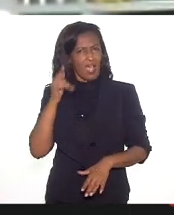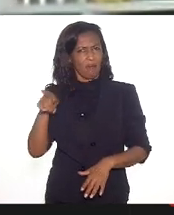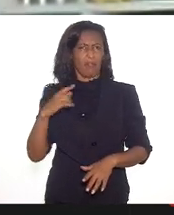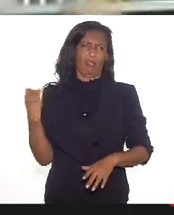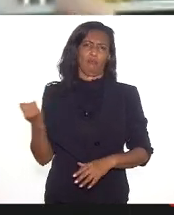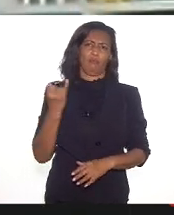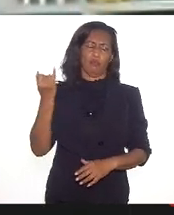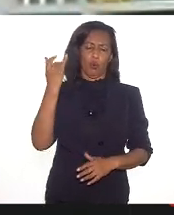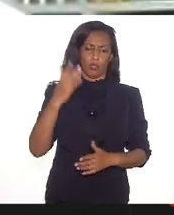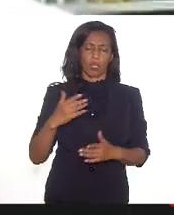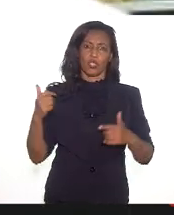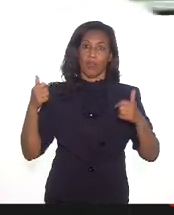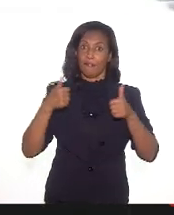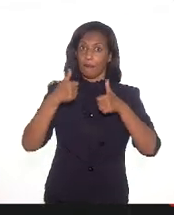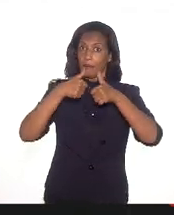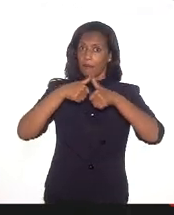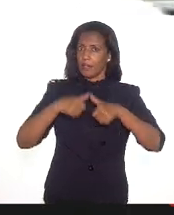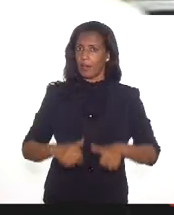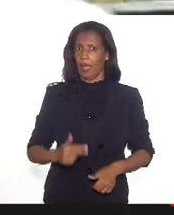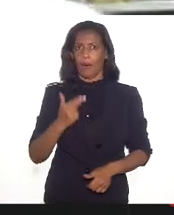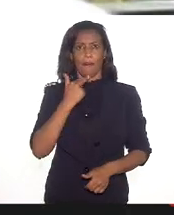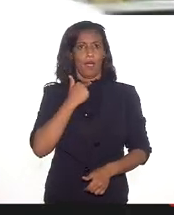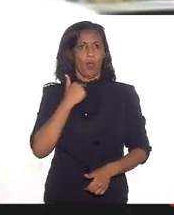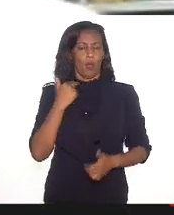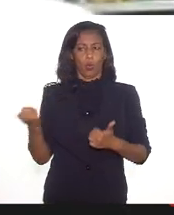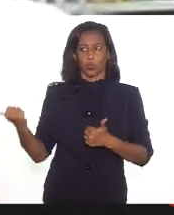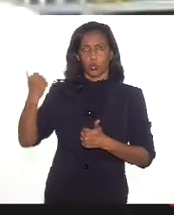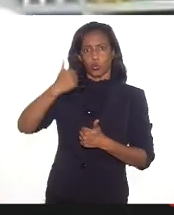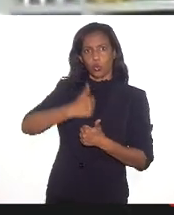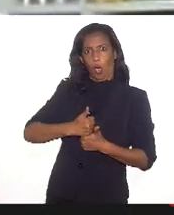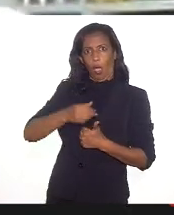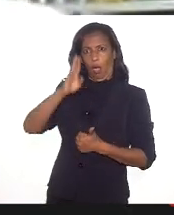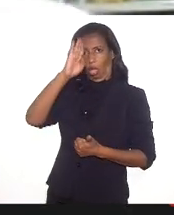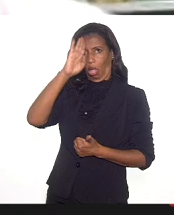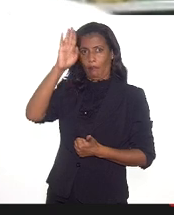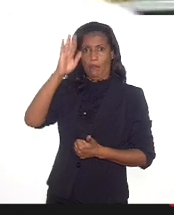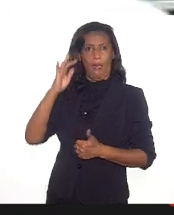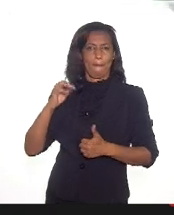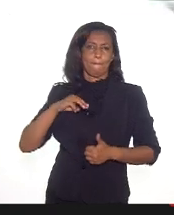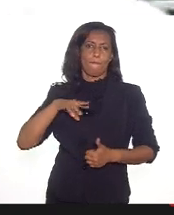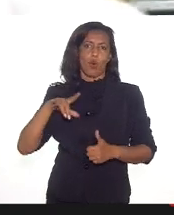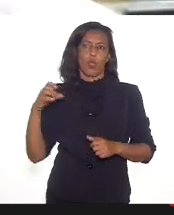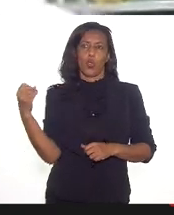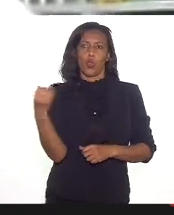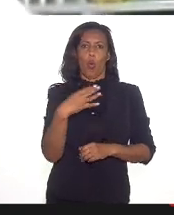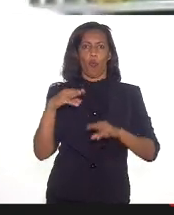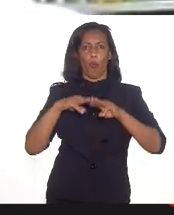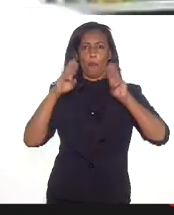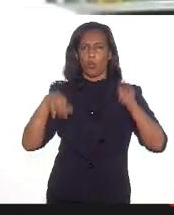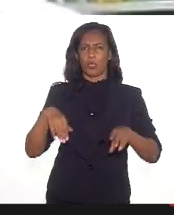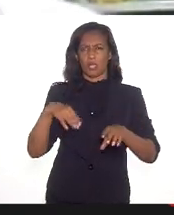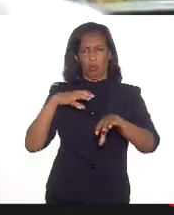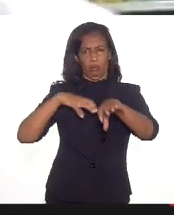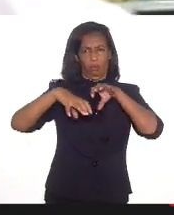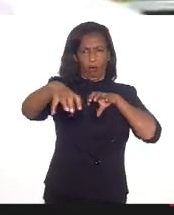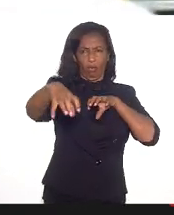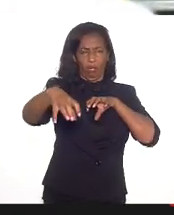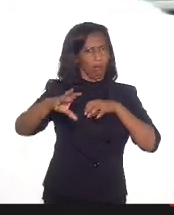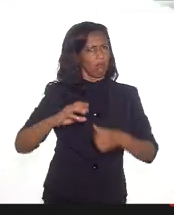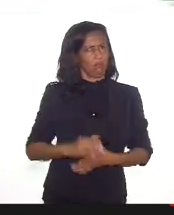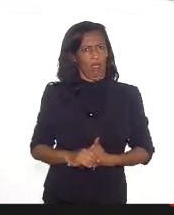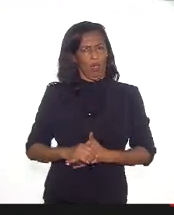importante, ela vem para ficar, mas ela não pode ser tomada como referência, como modelo de atuação dos museus. Os museus são